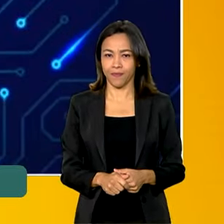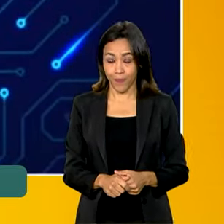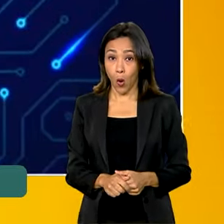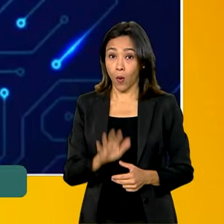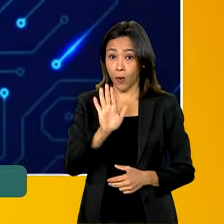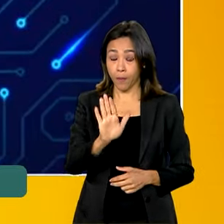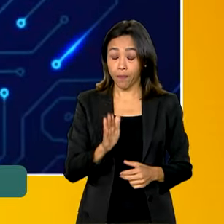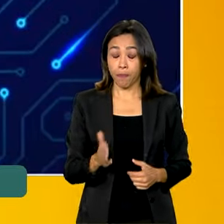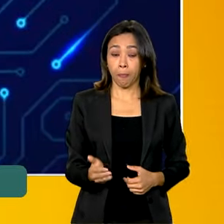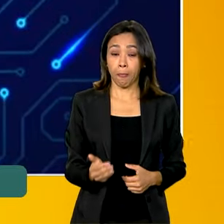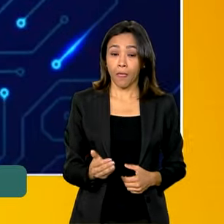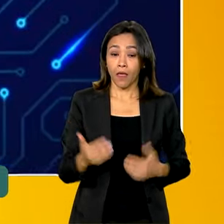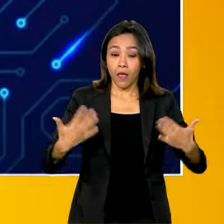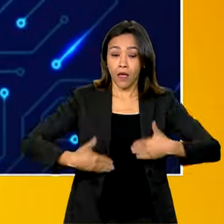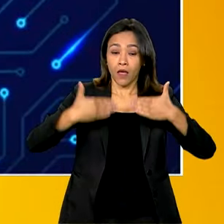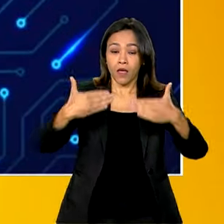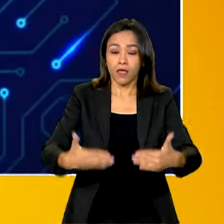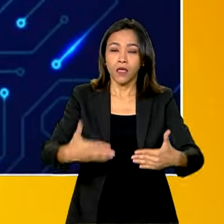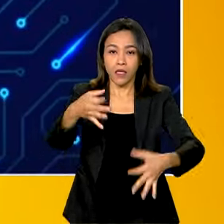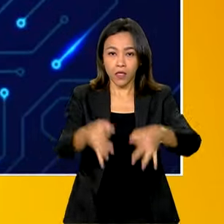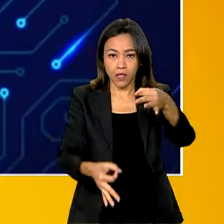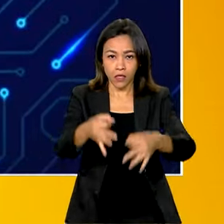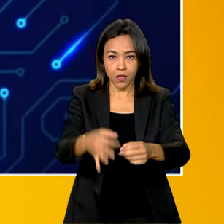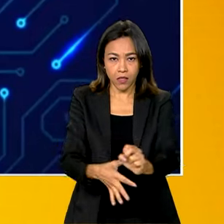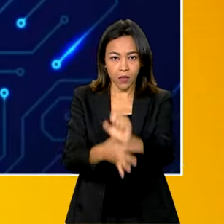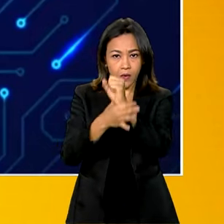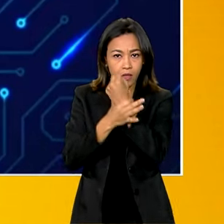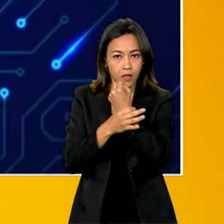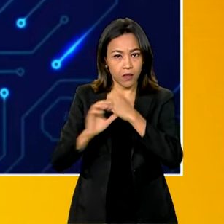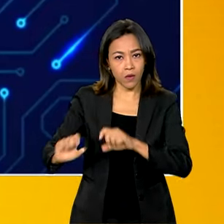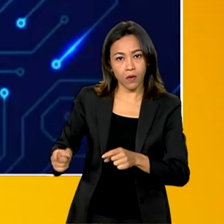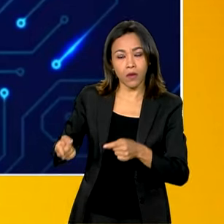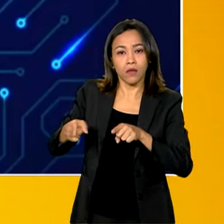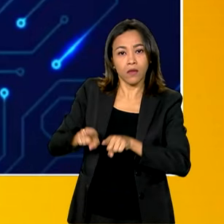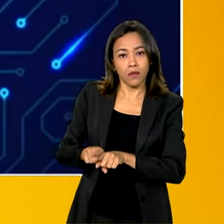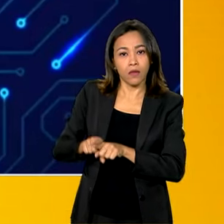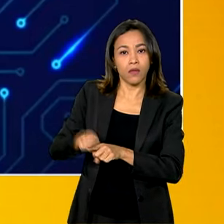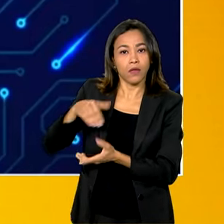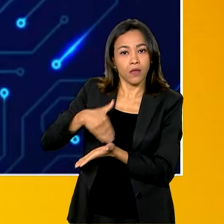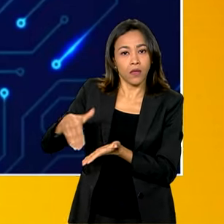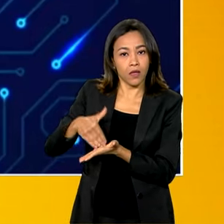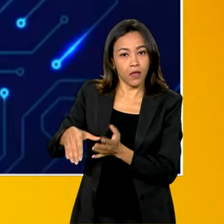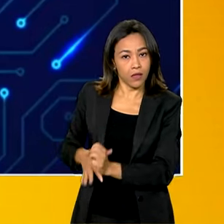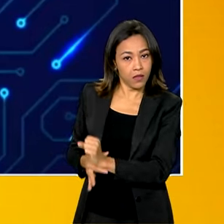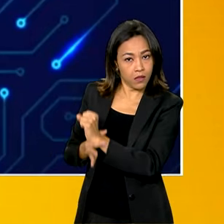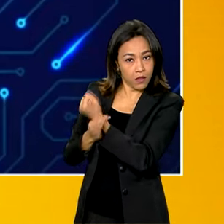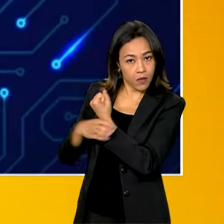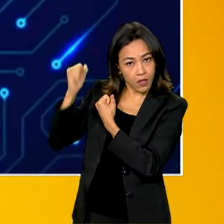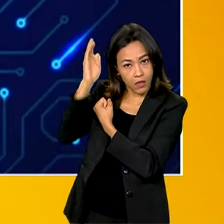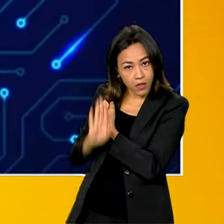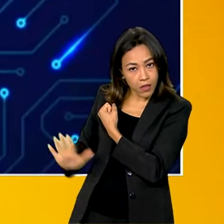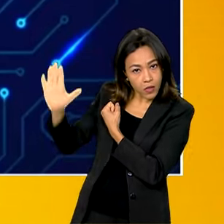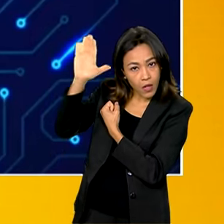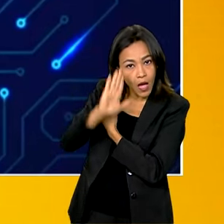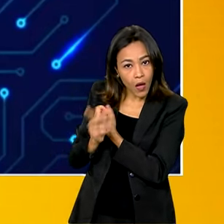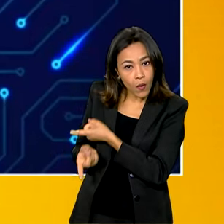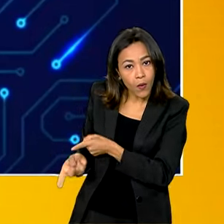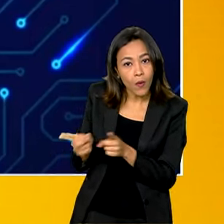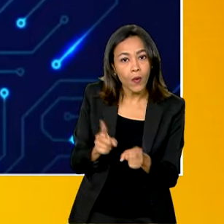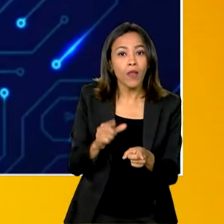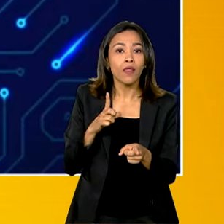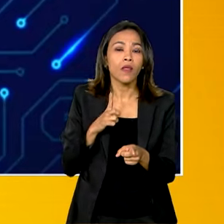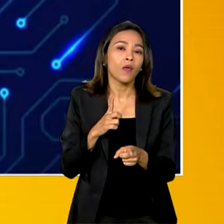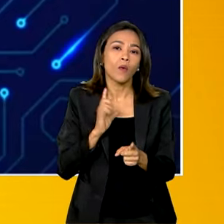o Ministério da Justiça e Segurança Pública, através da Secretaria Nacional da Justiça Segurança Pública, tem por objetivo não só